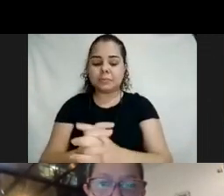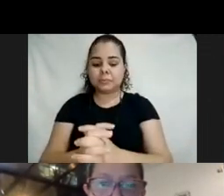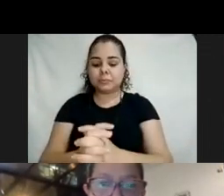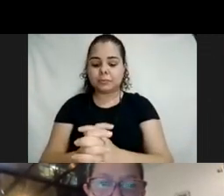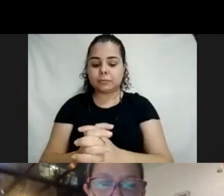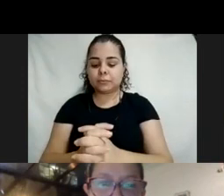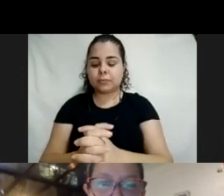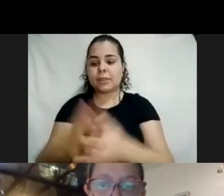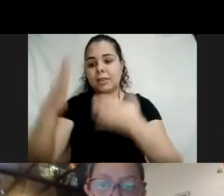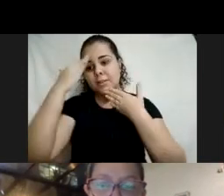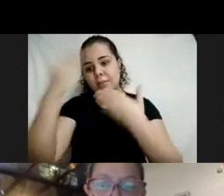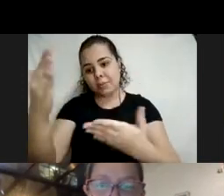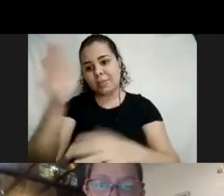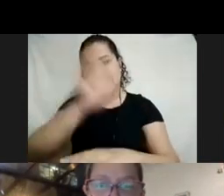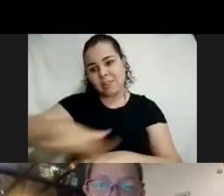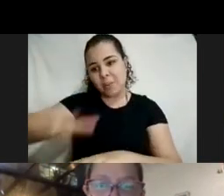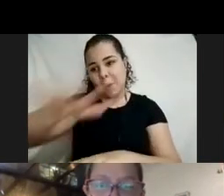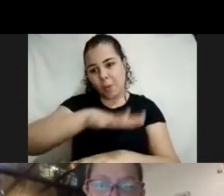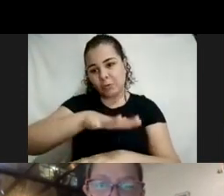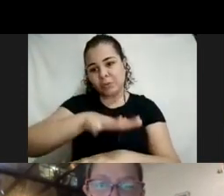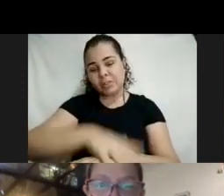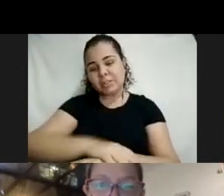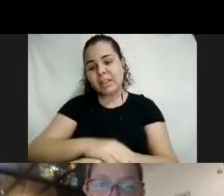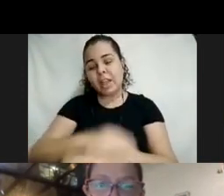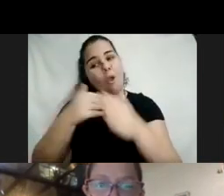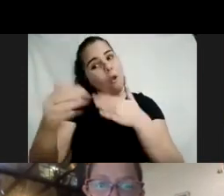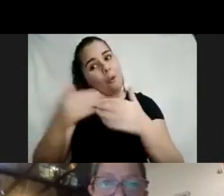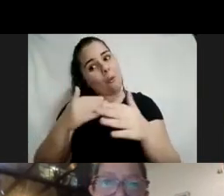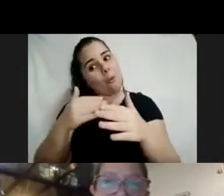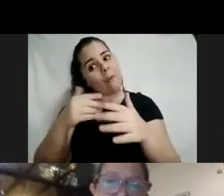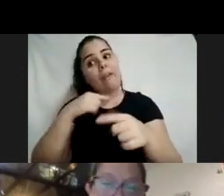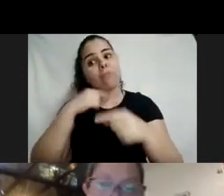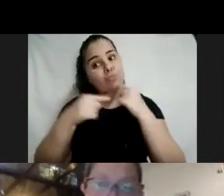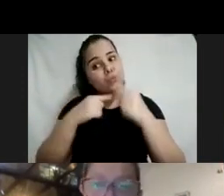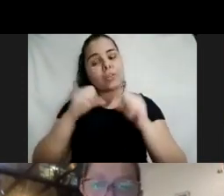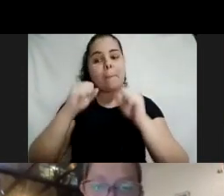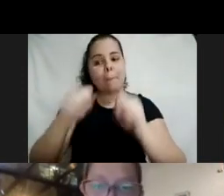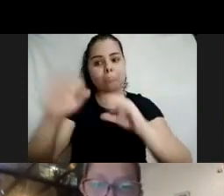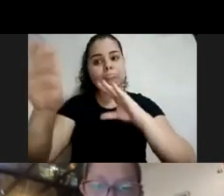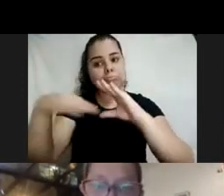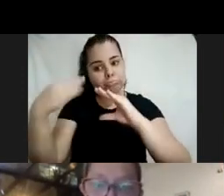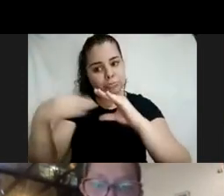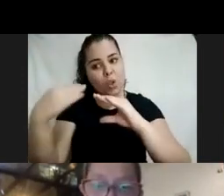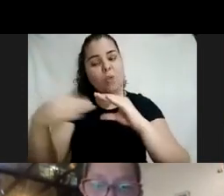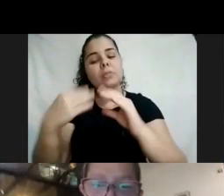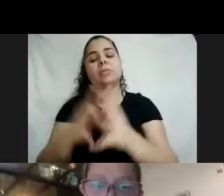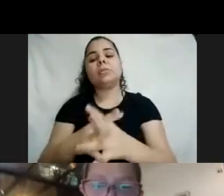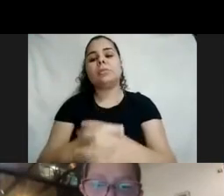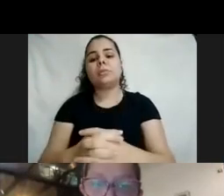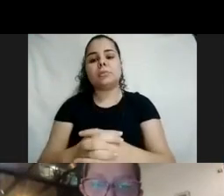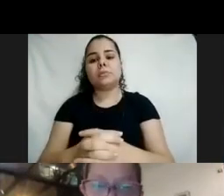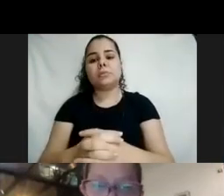Muito obrigada a todo mundo e qualquer coisa a gente está aqui, é só escrever no contato arroba movimentodown